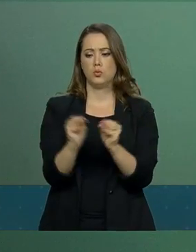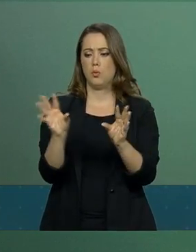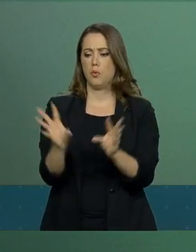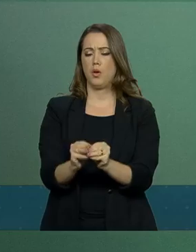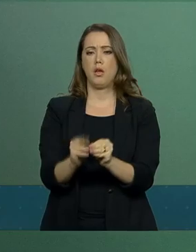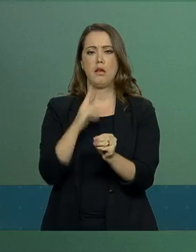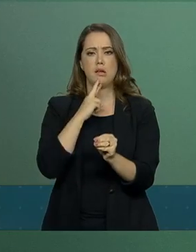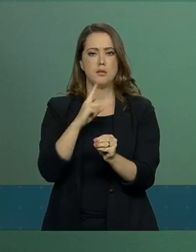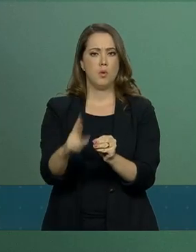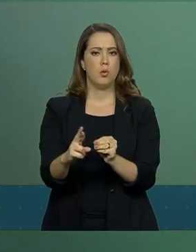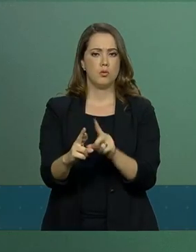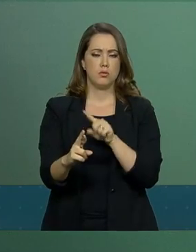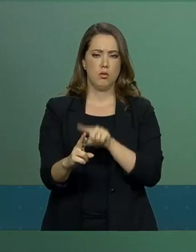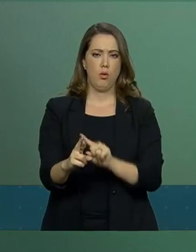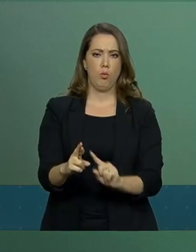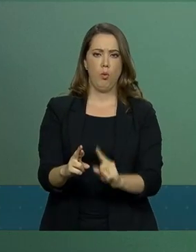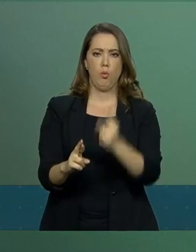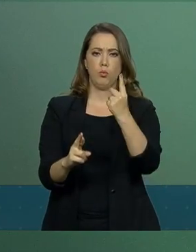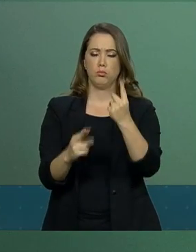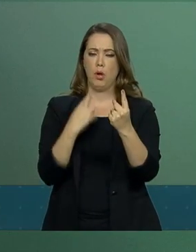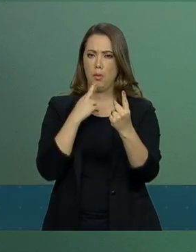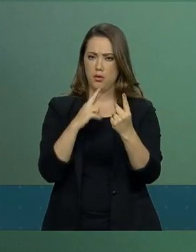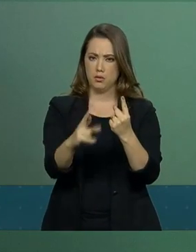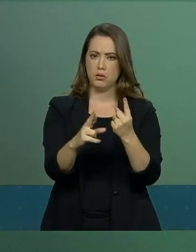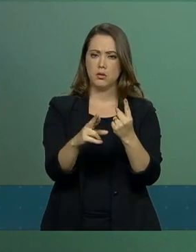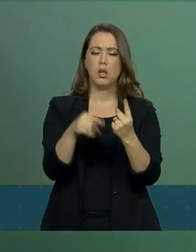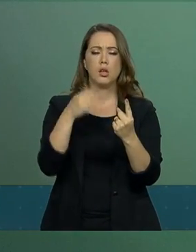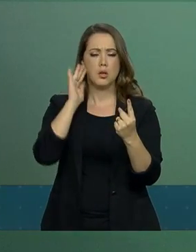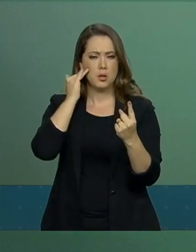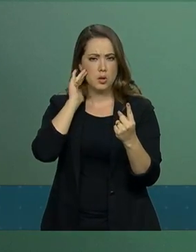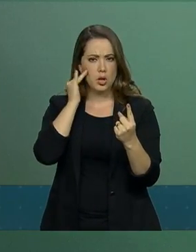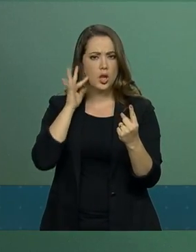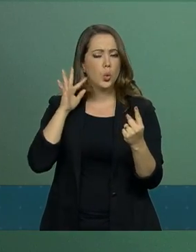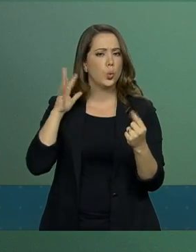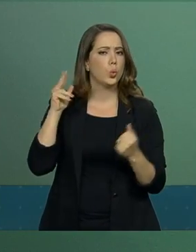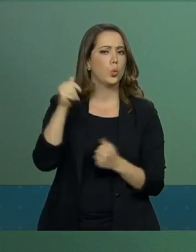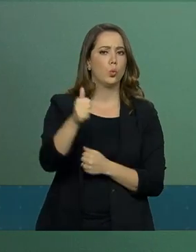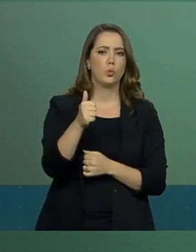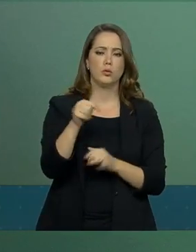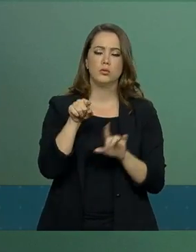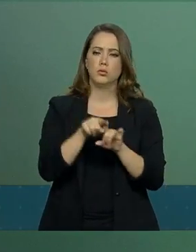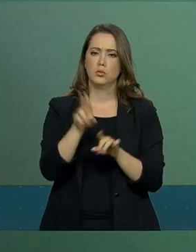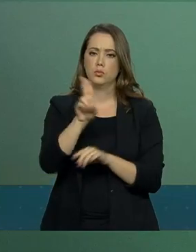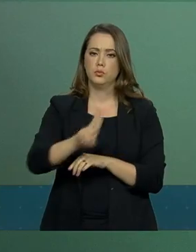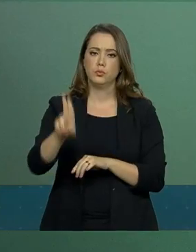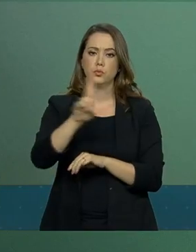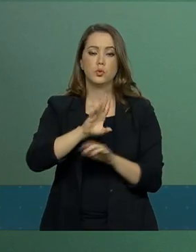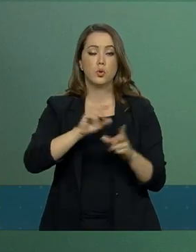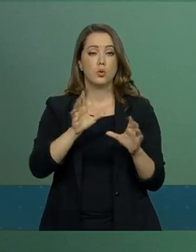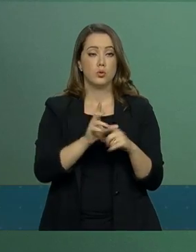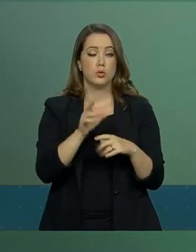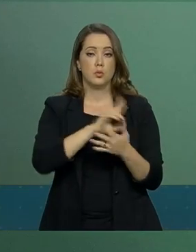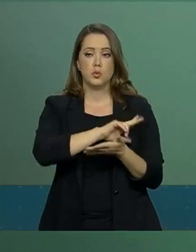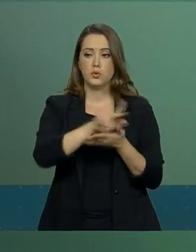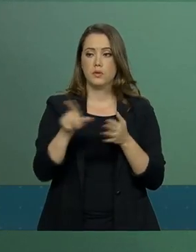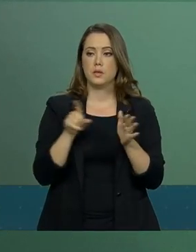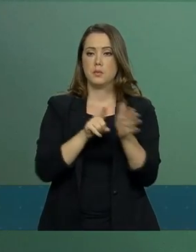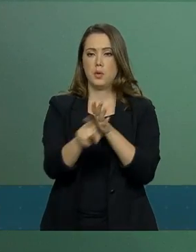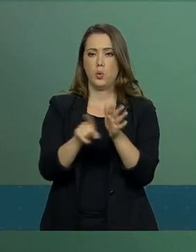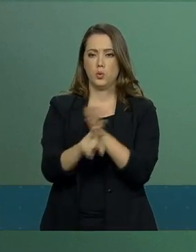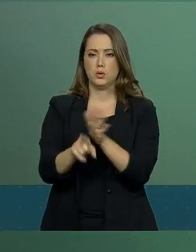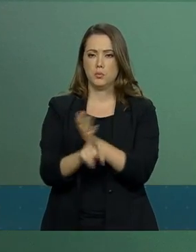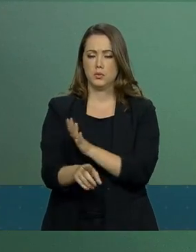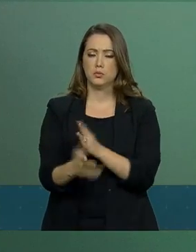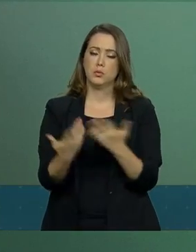as nossas respostas possam ser de entendimento e utilização pela maioria dos órgãos de imprensa. Então,